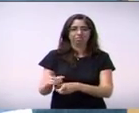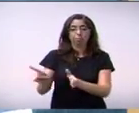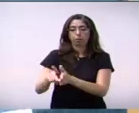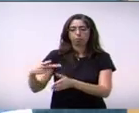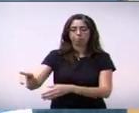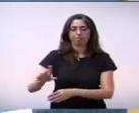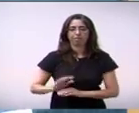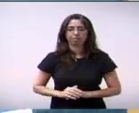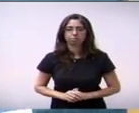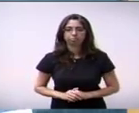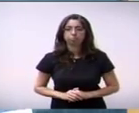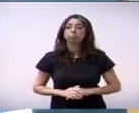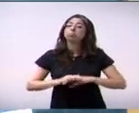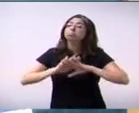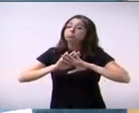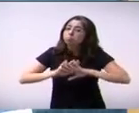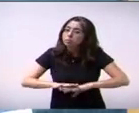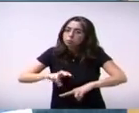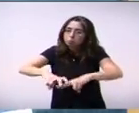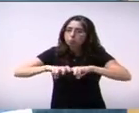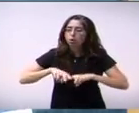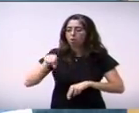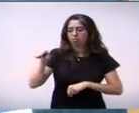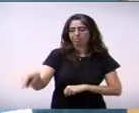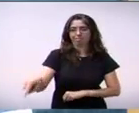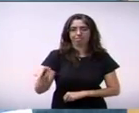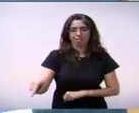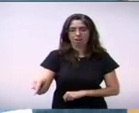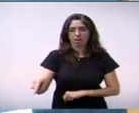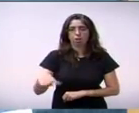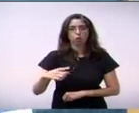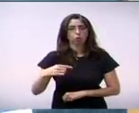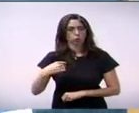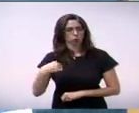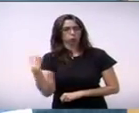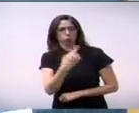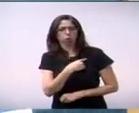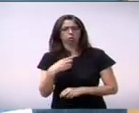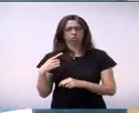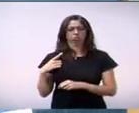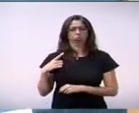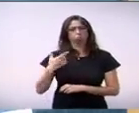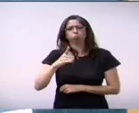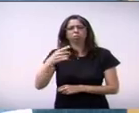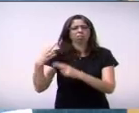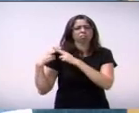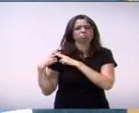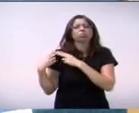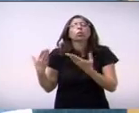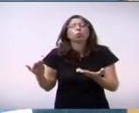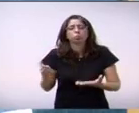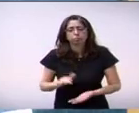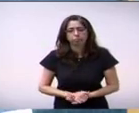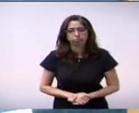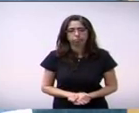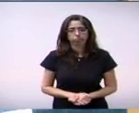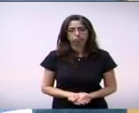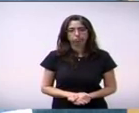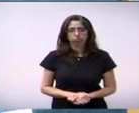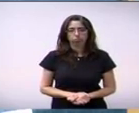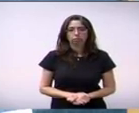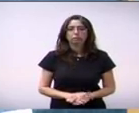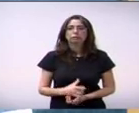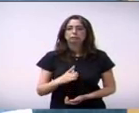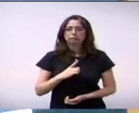Em detrimento da Galvani, nós não podemos ser irresponsáveis e tirar mais de 250